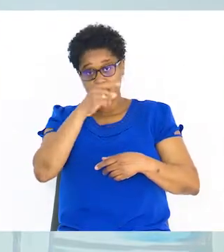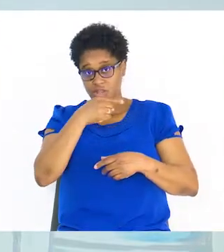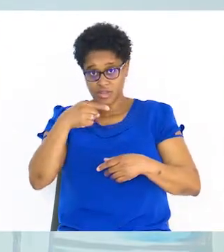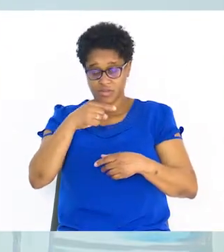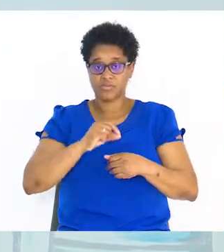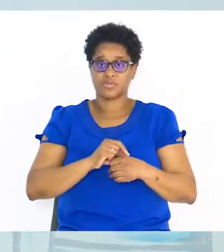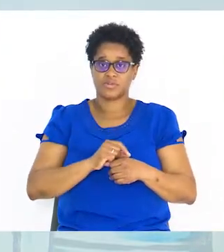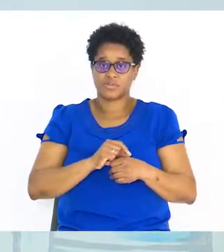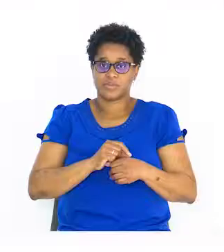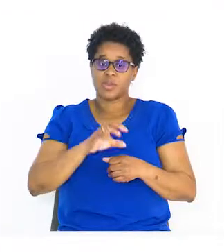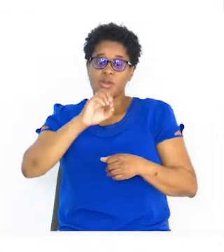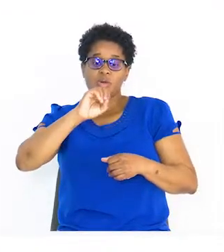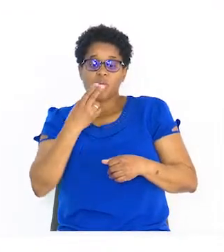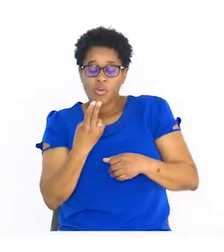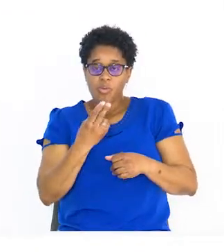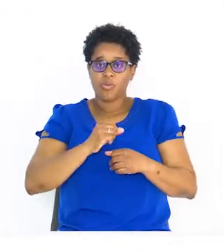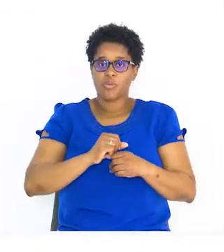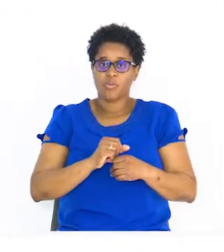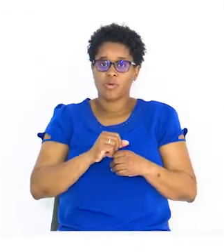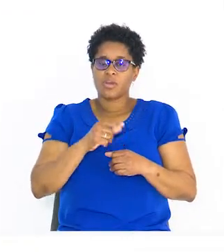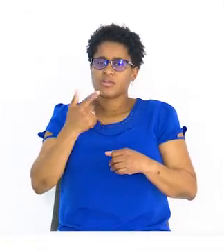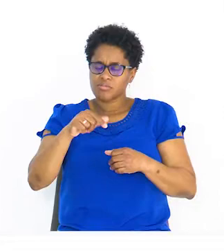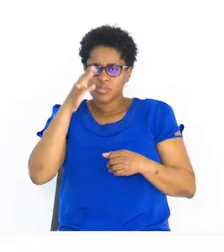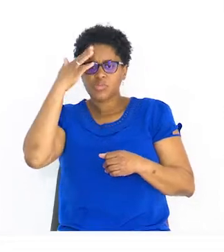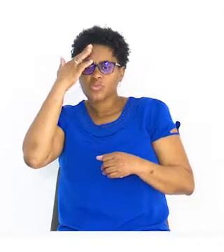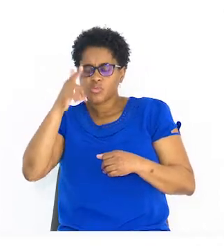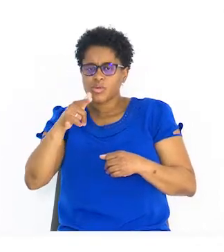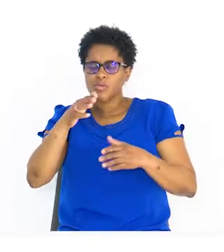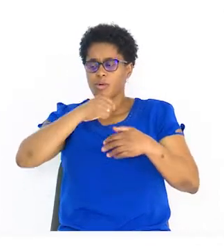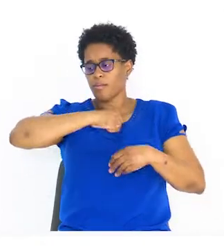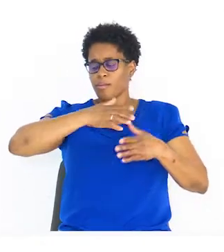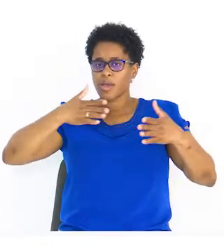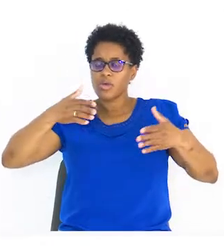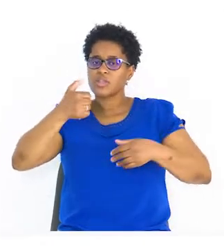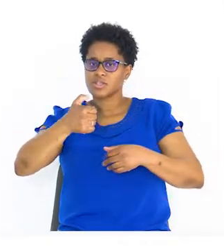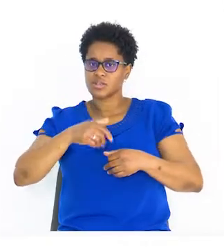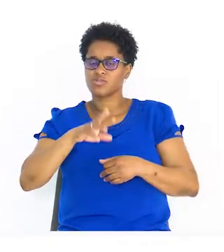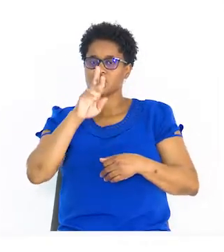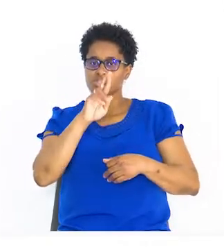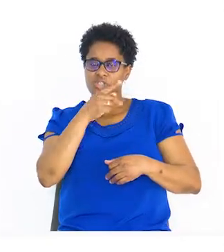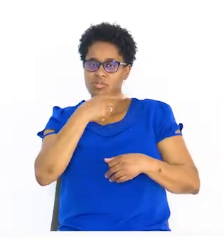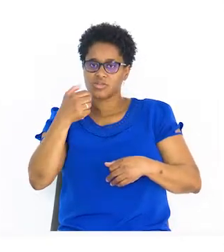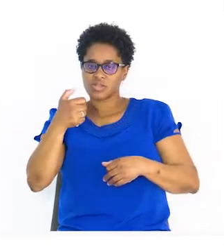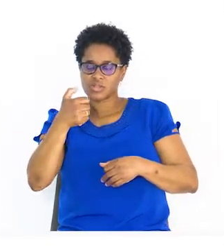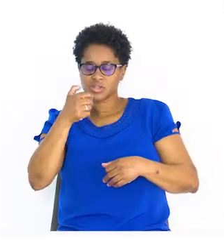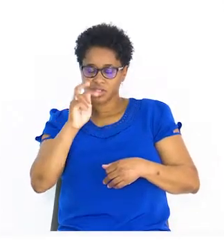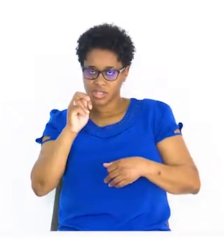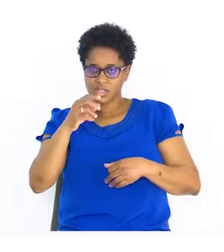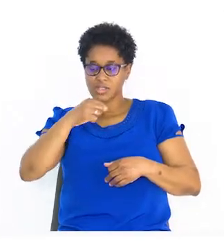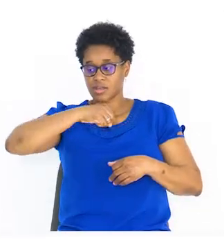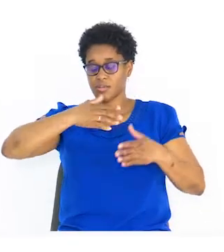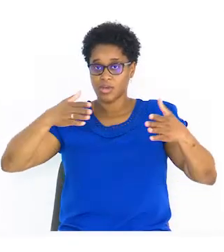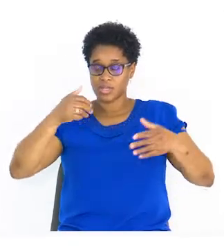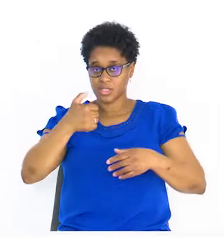negativos. Ou representa números maiores do que 5. x menos 3 maior